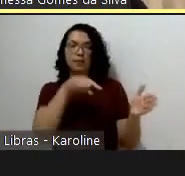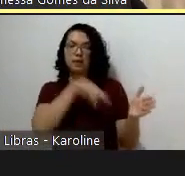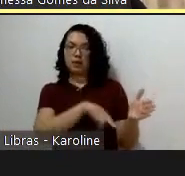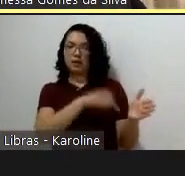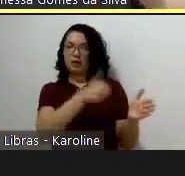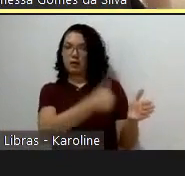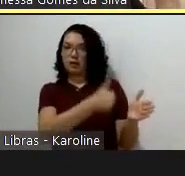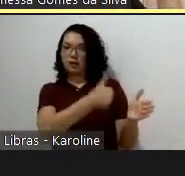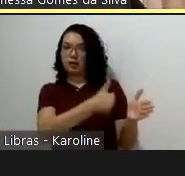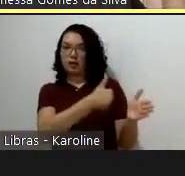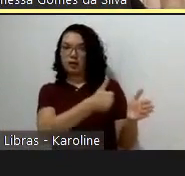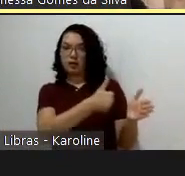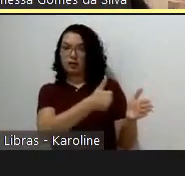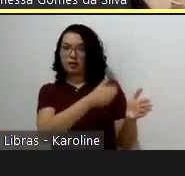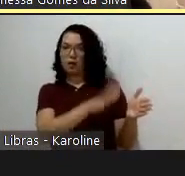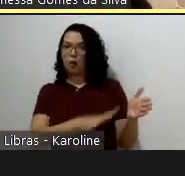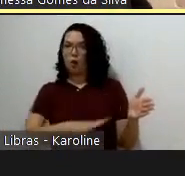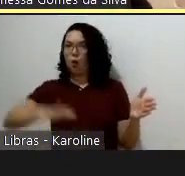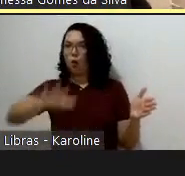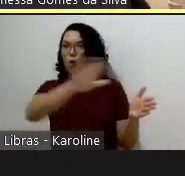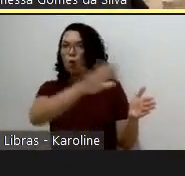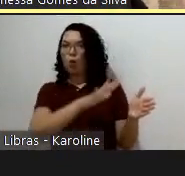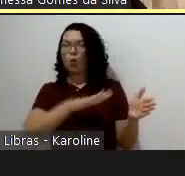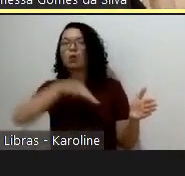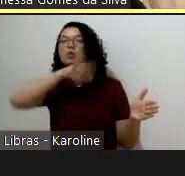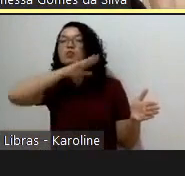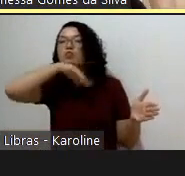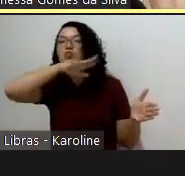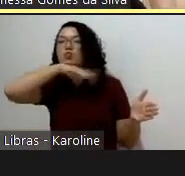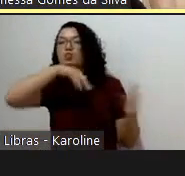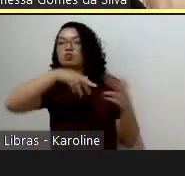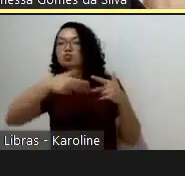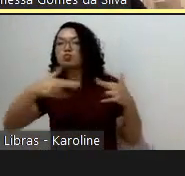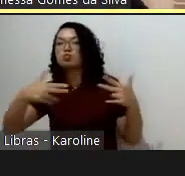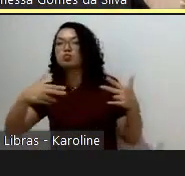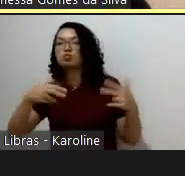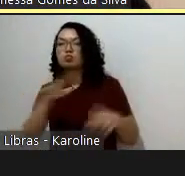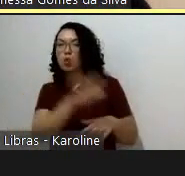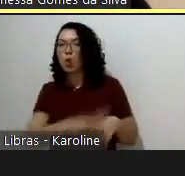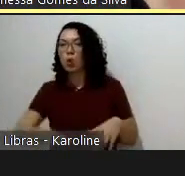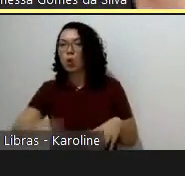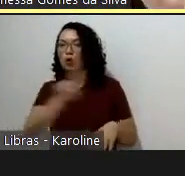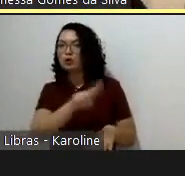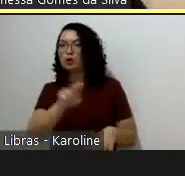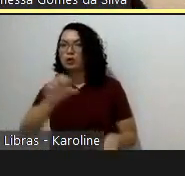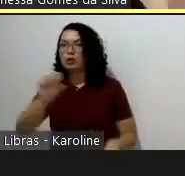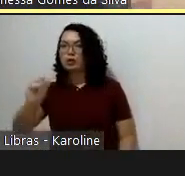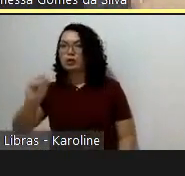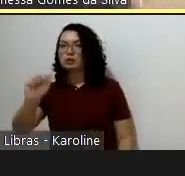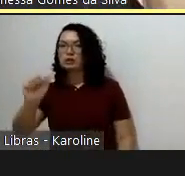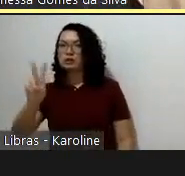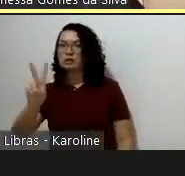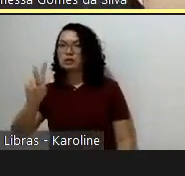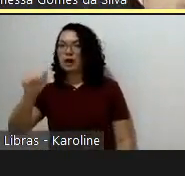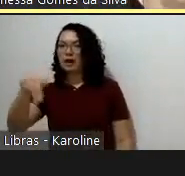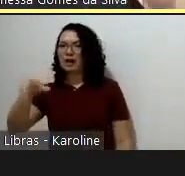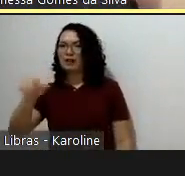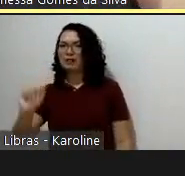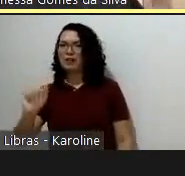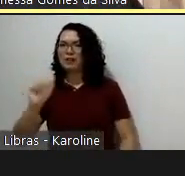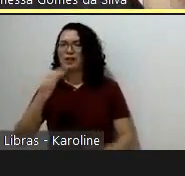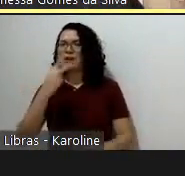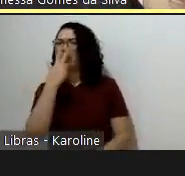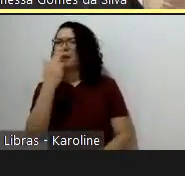desbravando a savana, era literalmente como se diz em português, Jorge, quando tudo era mato. Não tinha nada, era uma grande confusão,